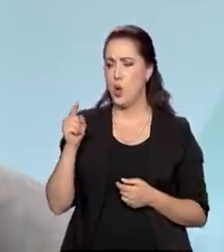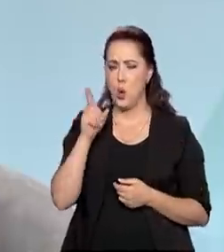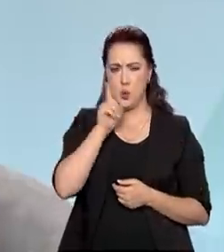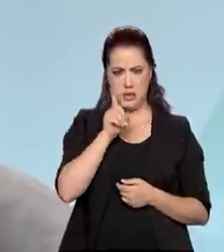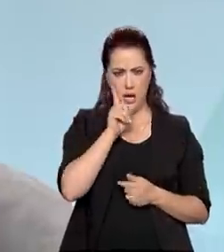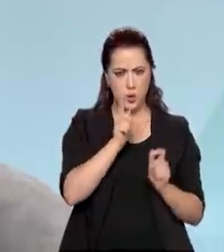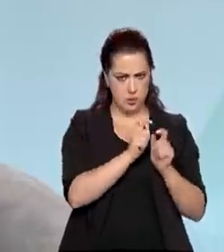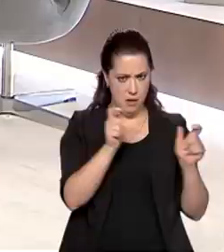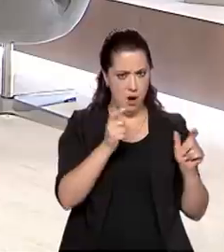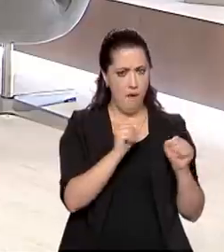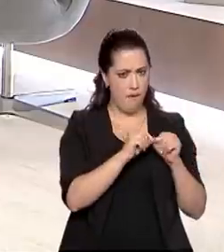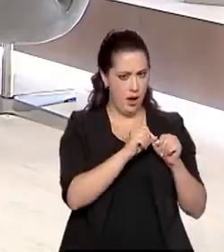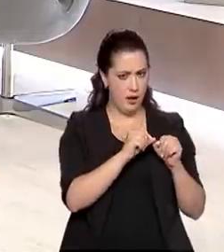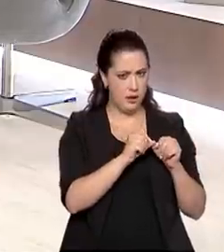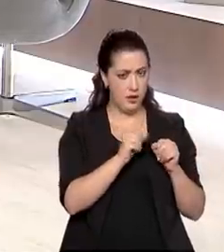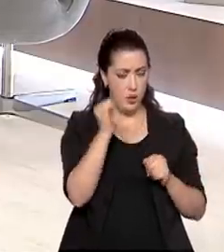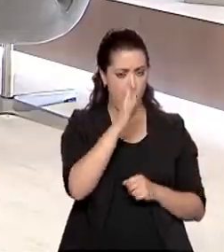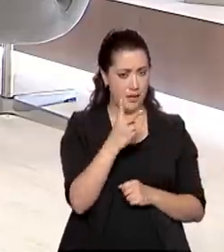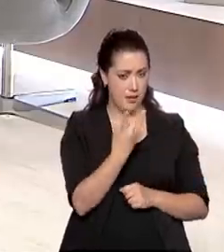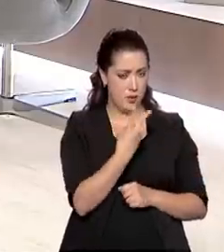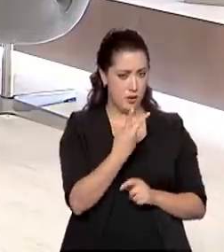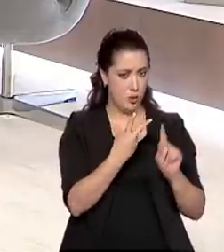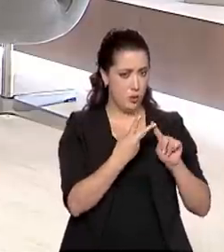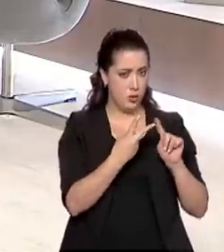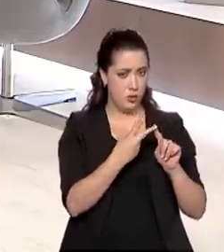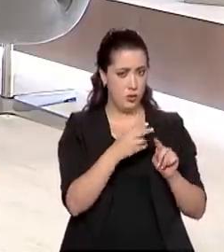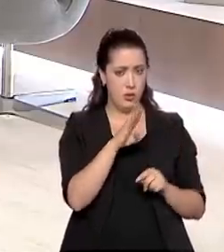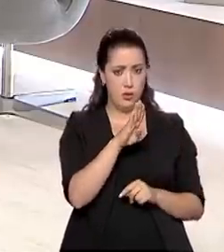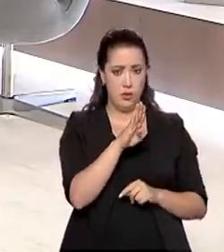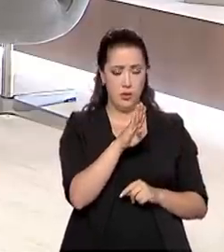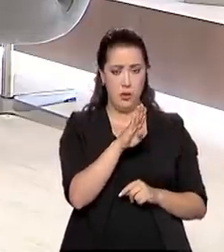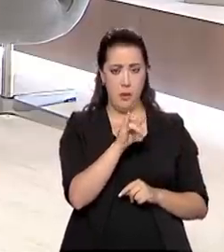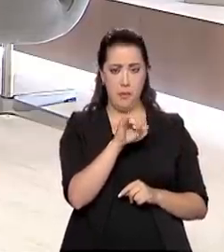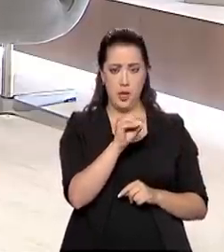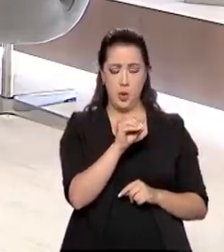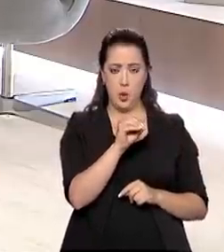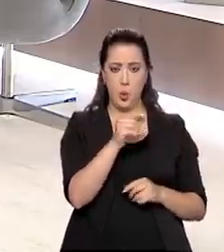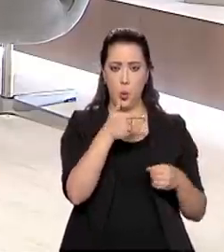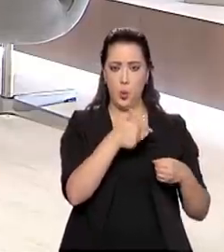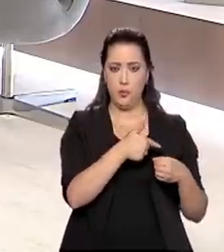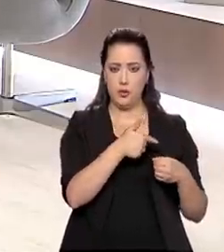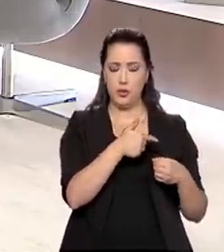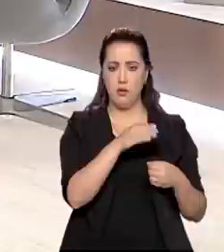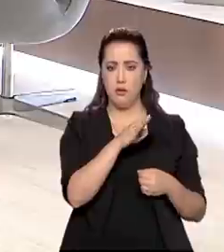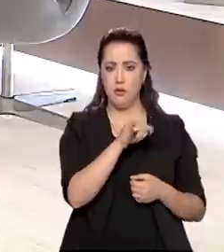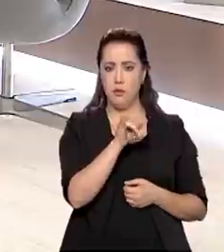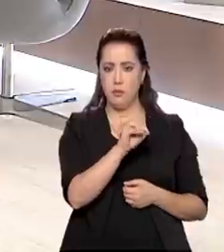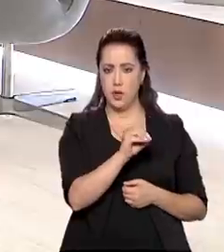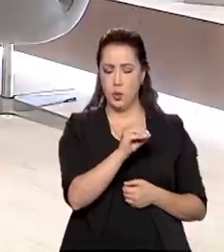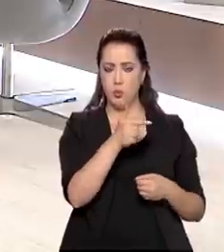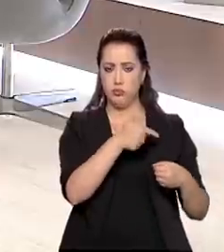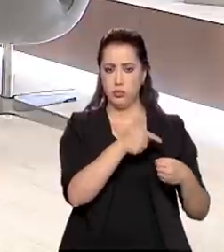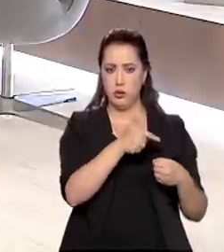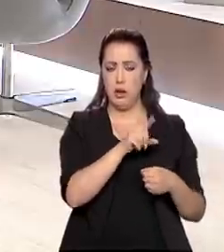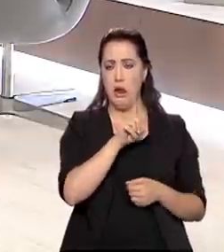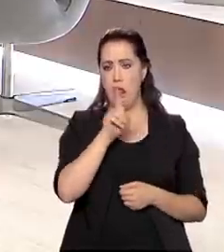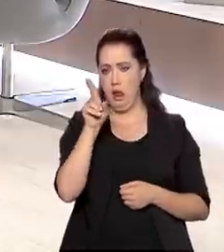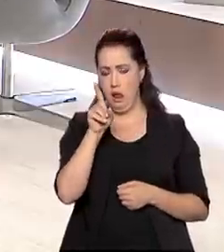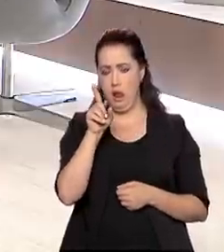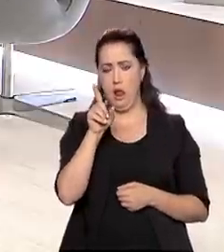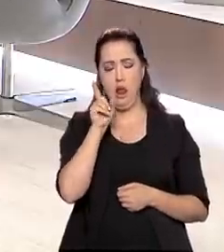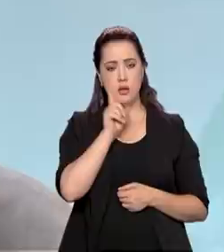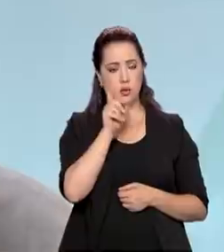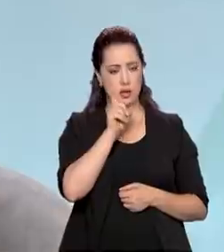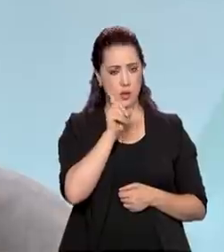pode me corrigir. O Brasil seria o segundo... É biocombustível. Biocombustíveis, Biocombustíveis. Os Estados Unidos, eles fazem a base de milho, né? É.